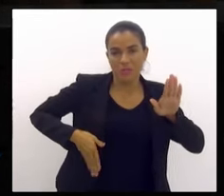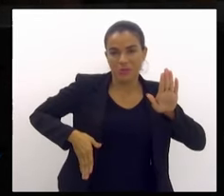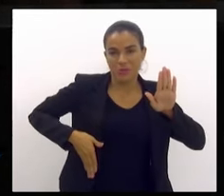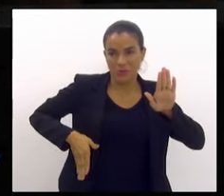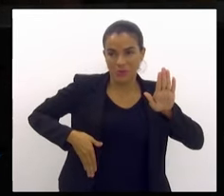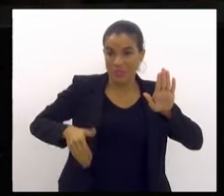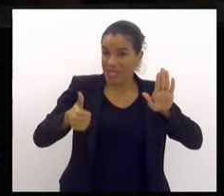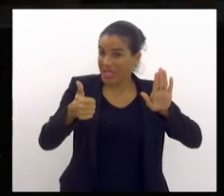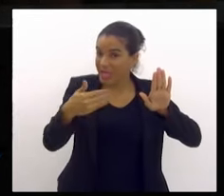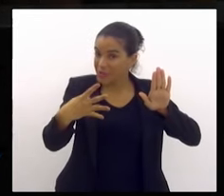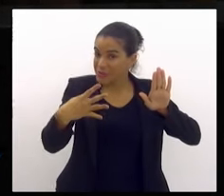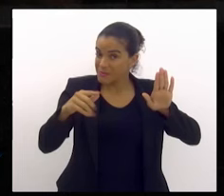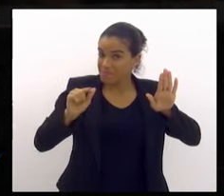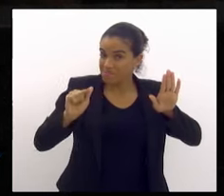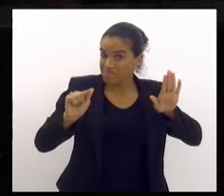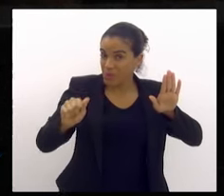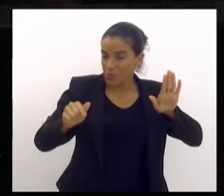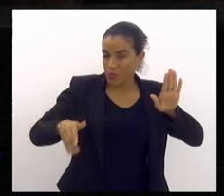14 mil.